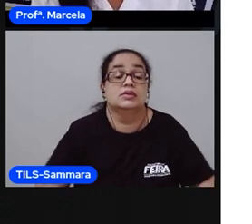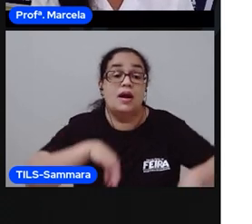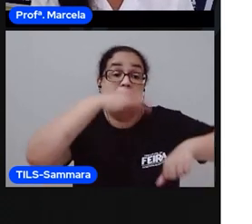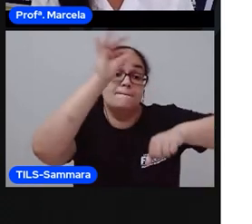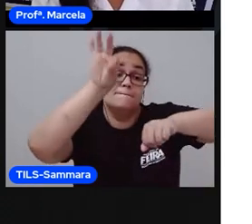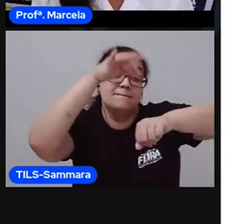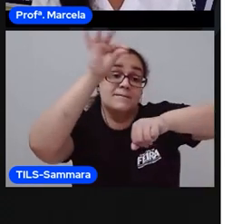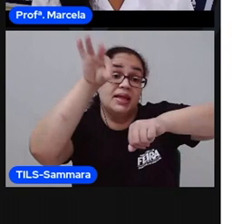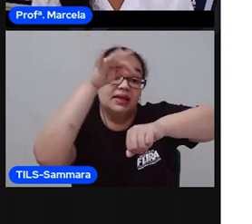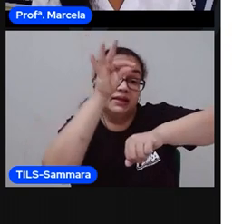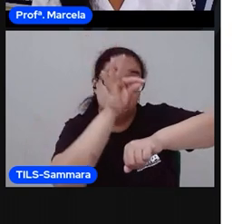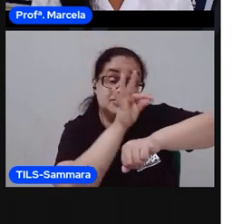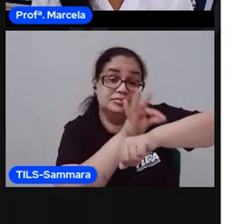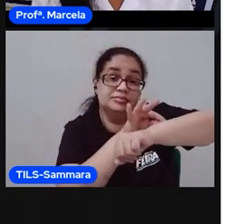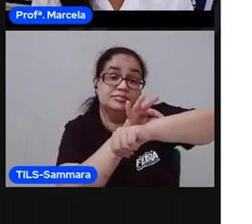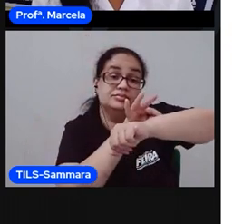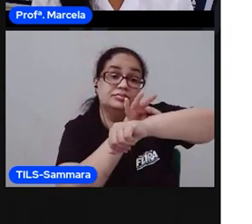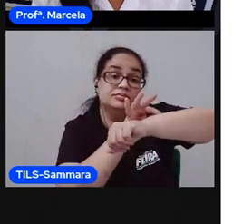Abelha.